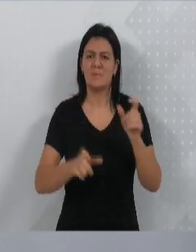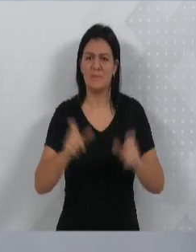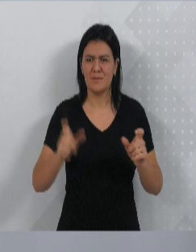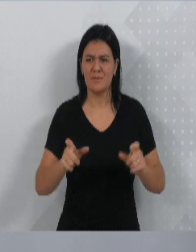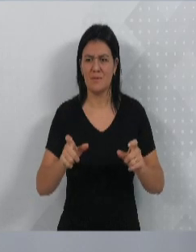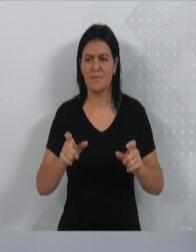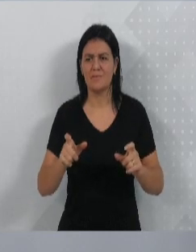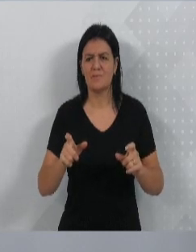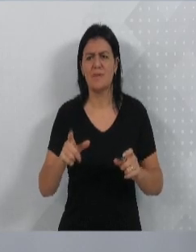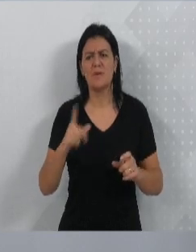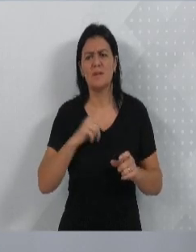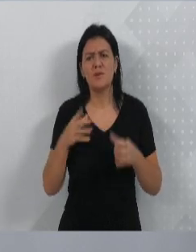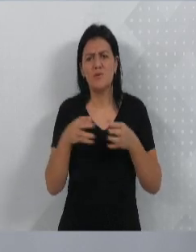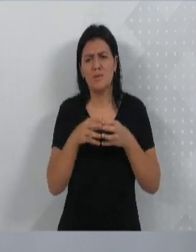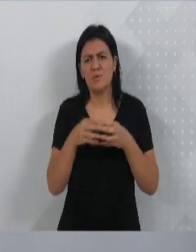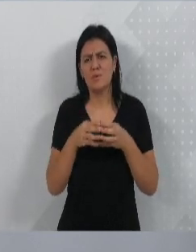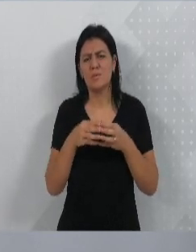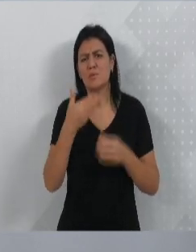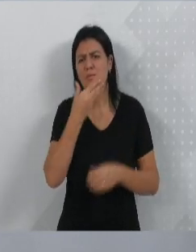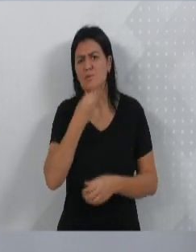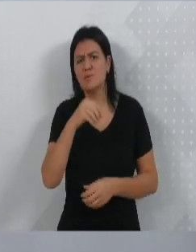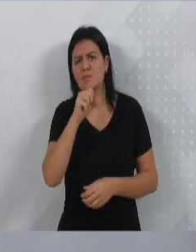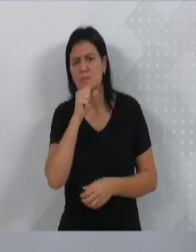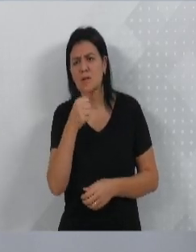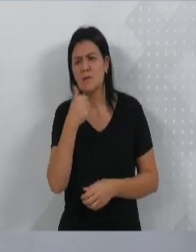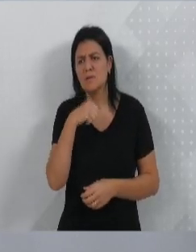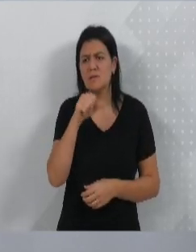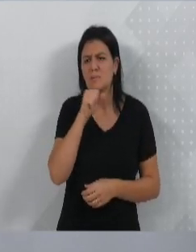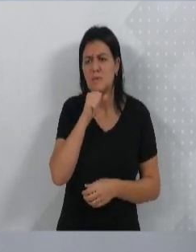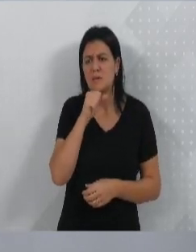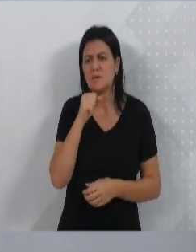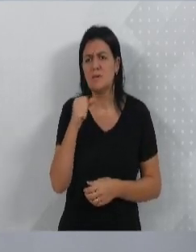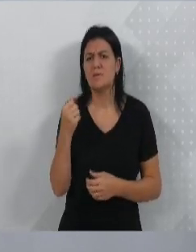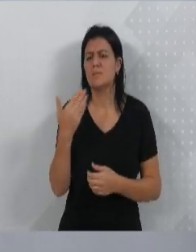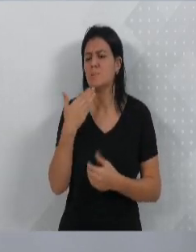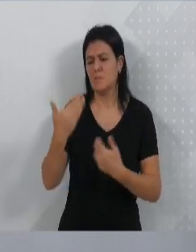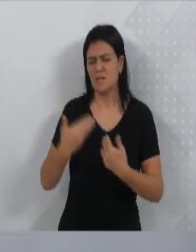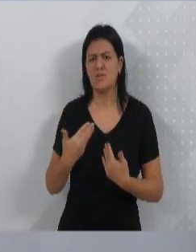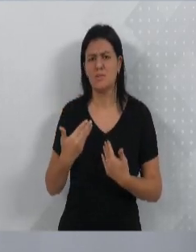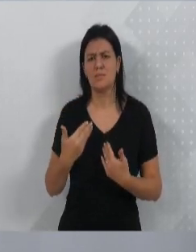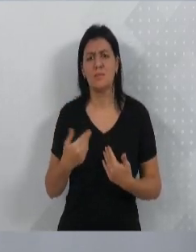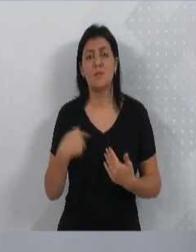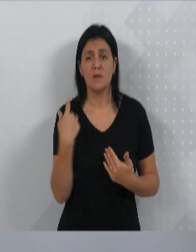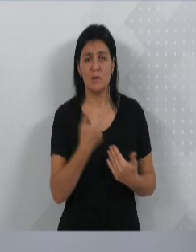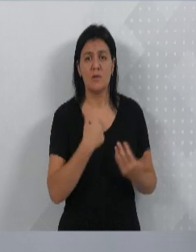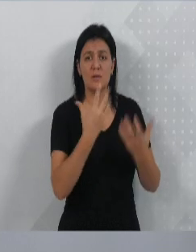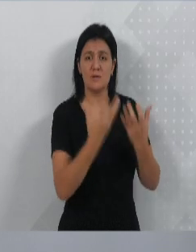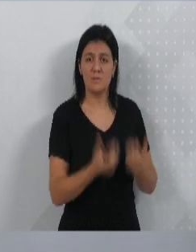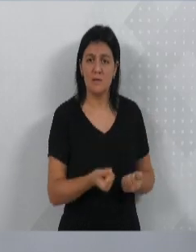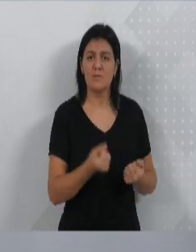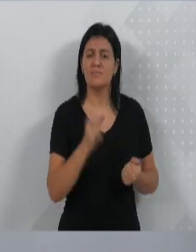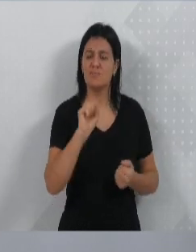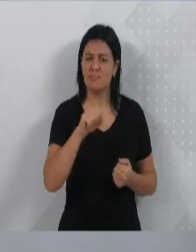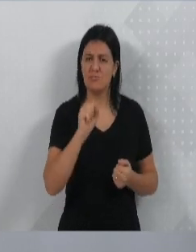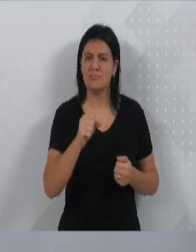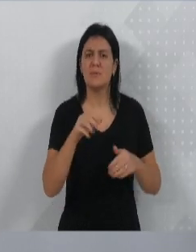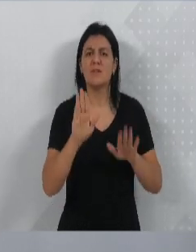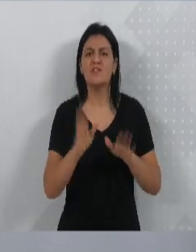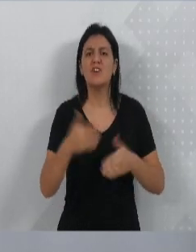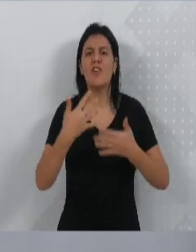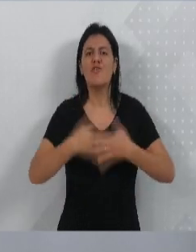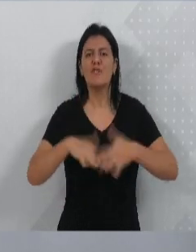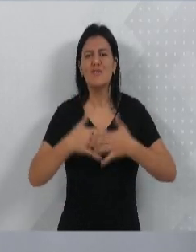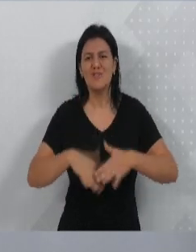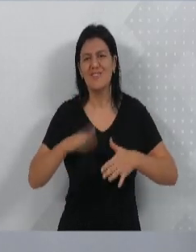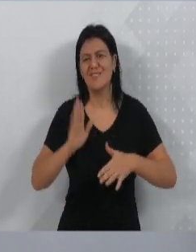um pedido de um grupo de pais e de mães de crianças pequenas e foi acatado e já está em funcionamento. Também explicamos ontem nas